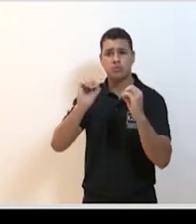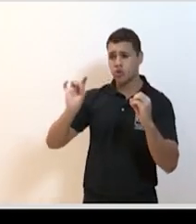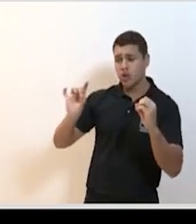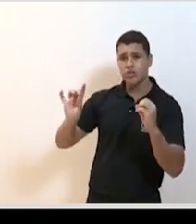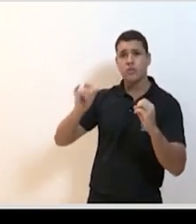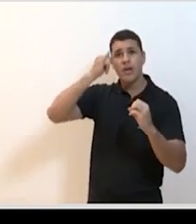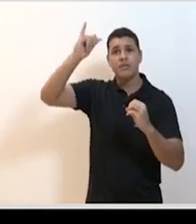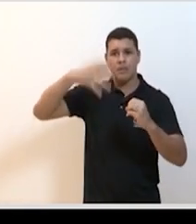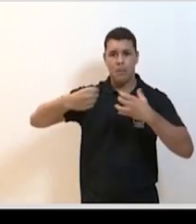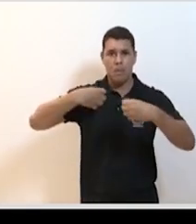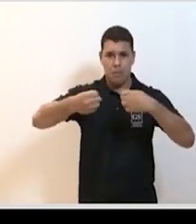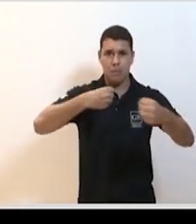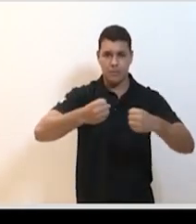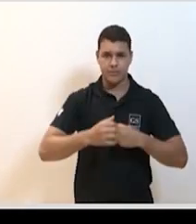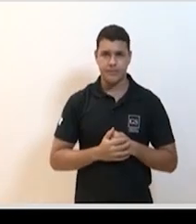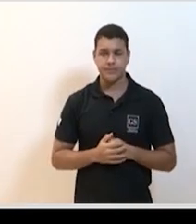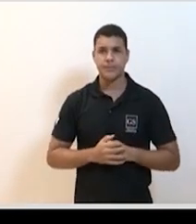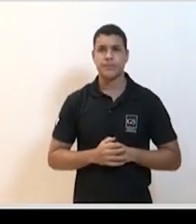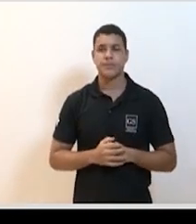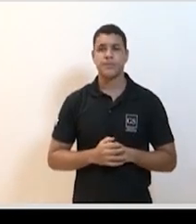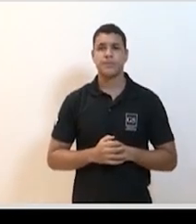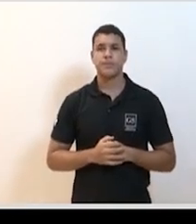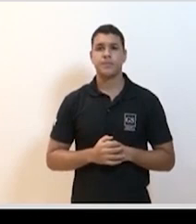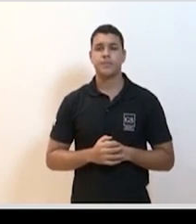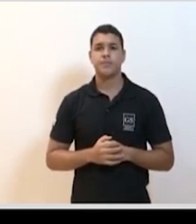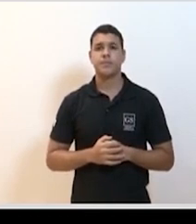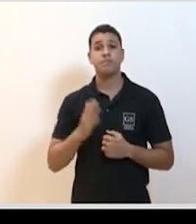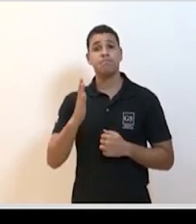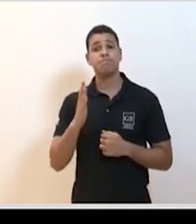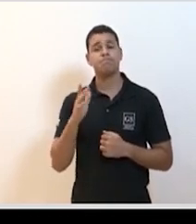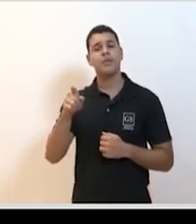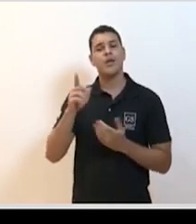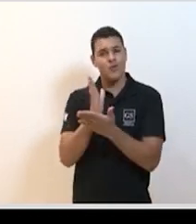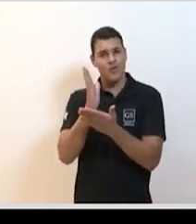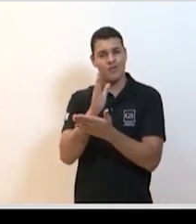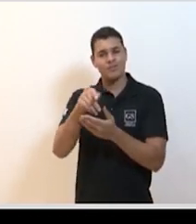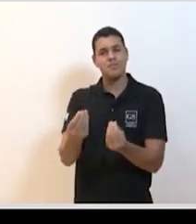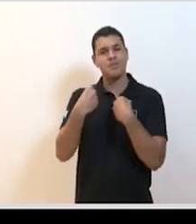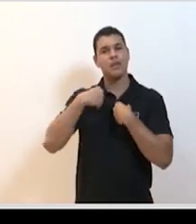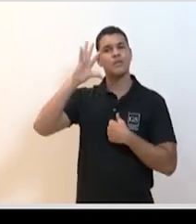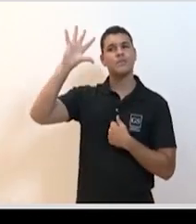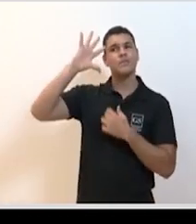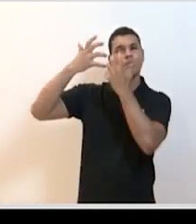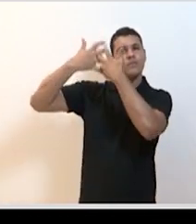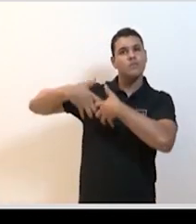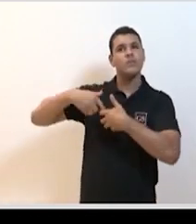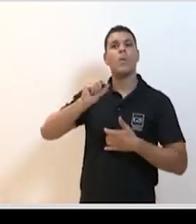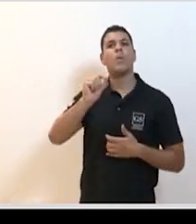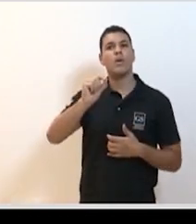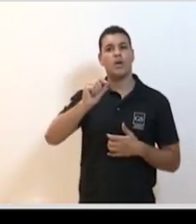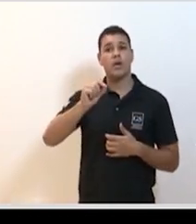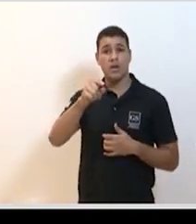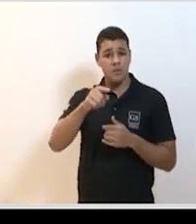estado de peste. Pode passar ao próximo, por favor. E aí, leva uma reflexão sobre quarentena. É um método historicamente